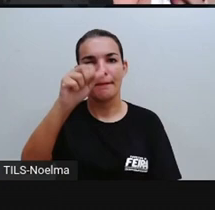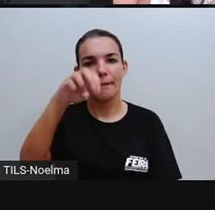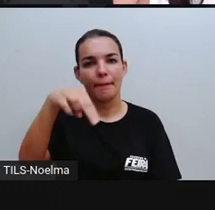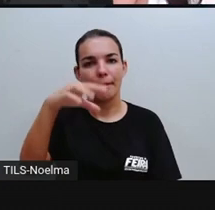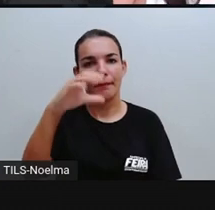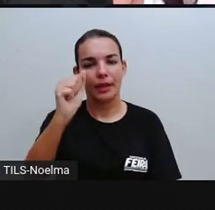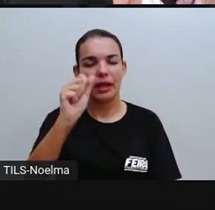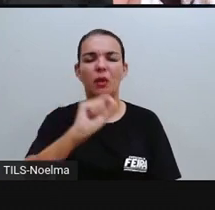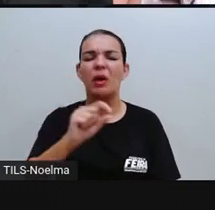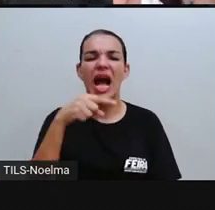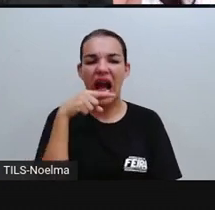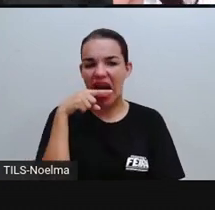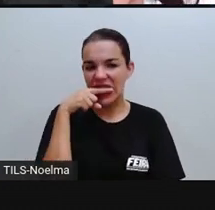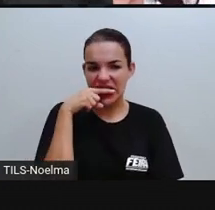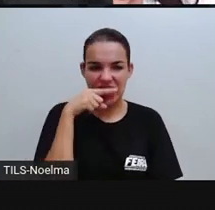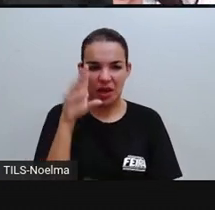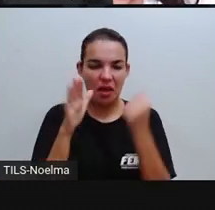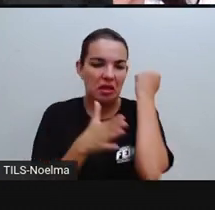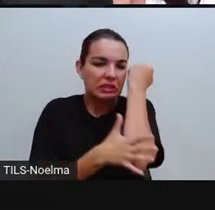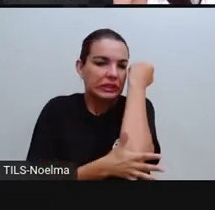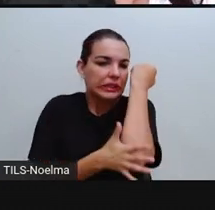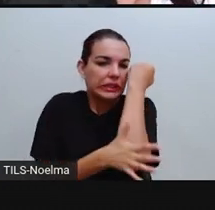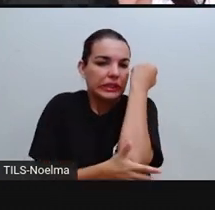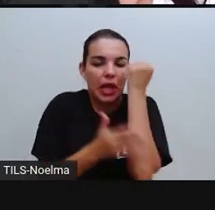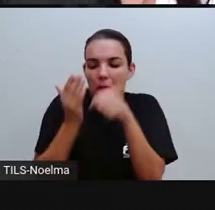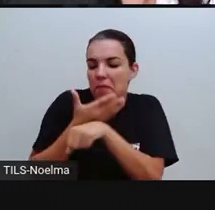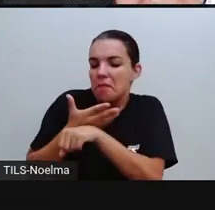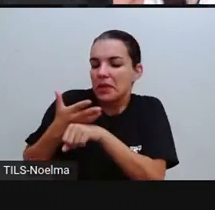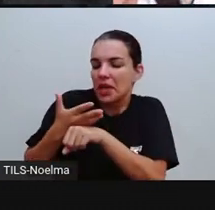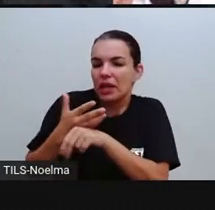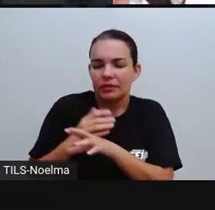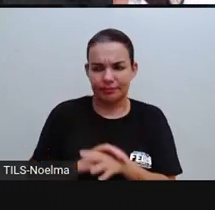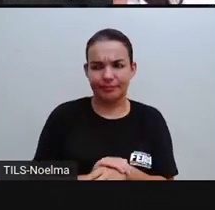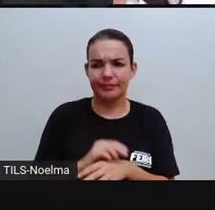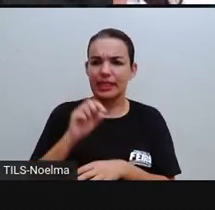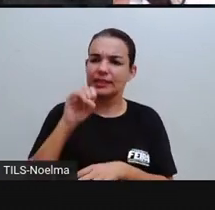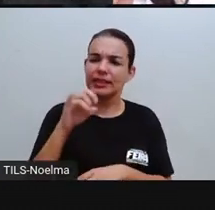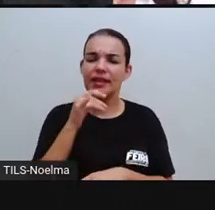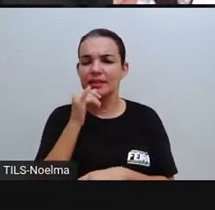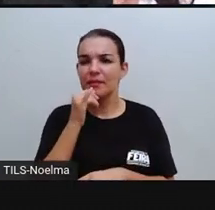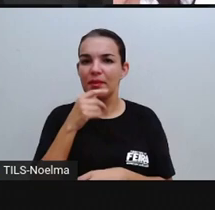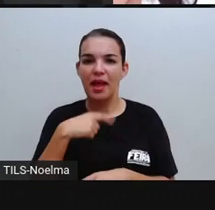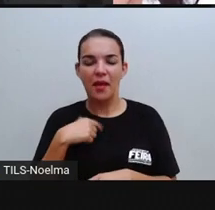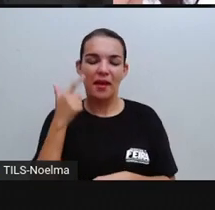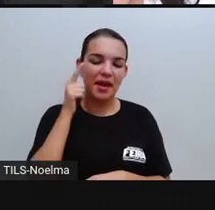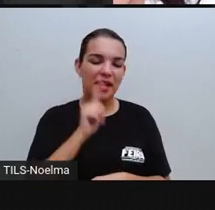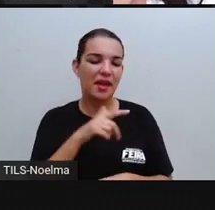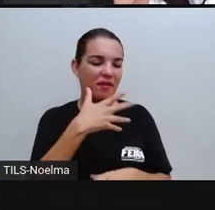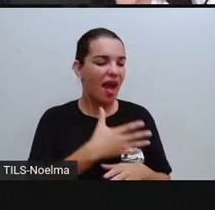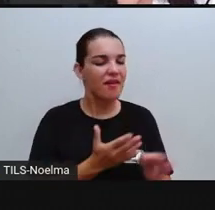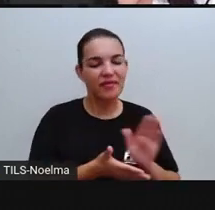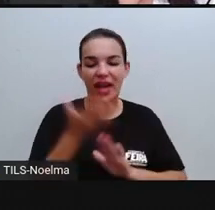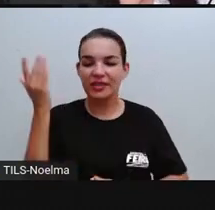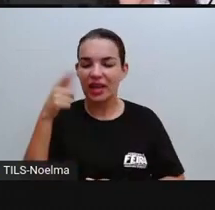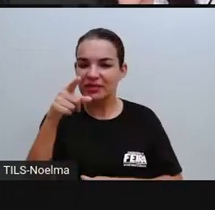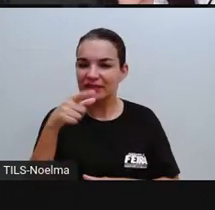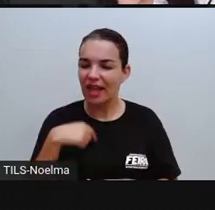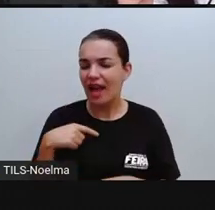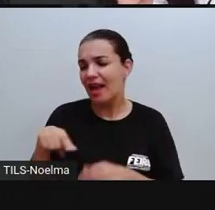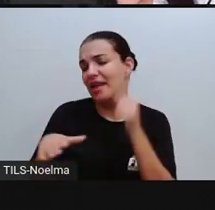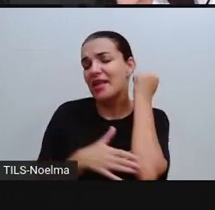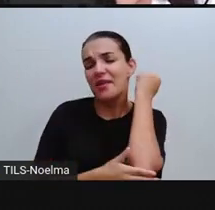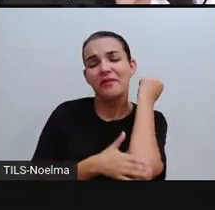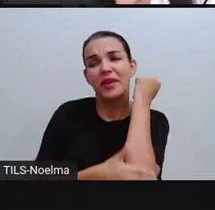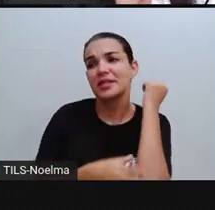comete algo, né? Ganha algo ou vai fazer uma viagem e aí as pessoas chegam para elas, ah, que inveja branca de